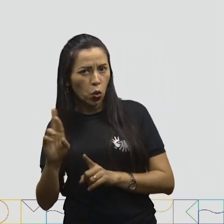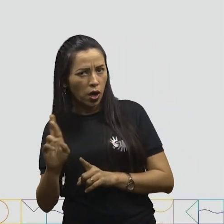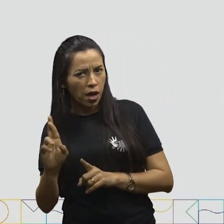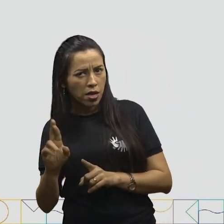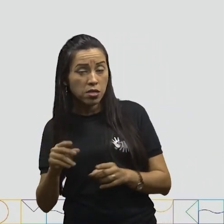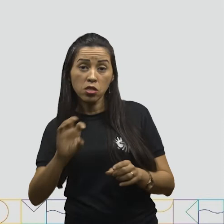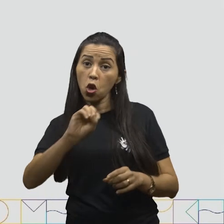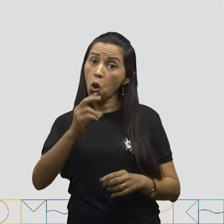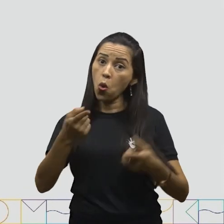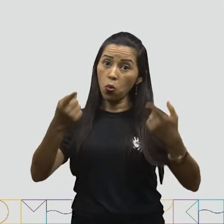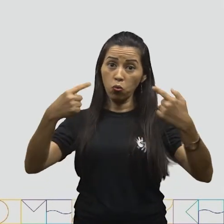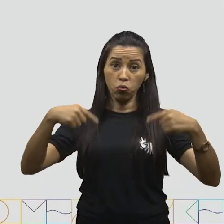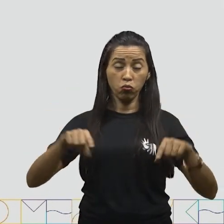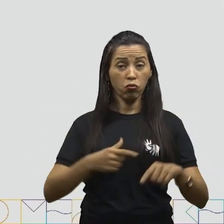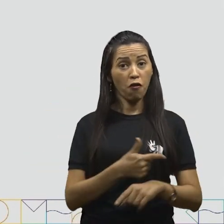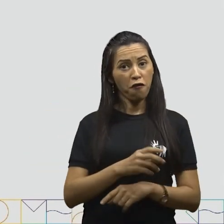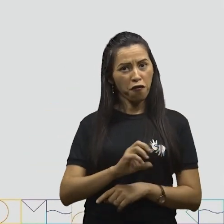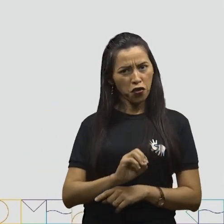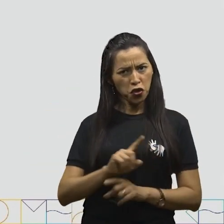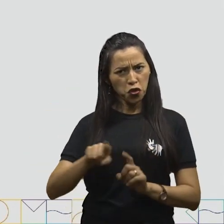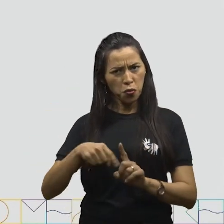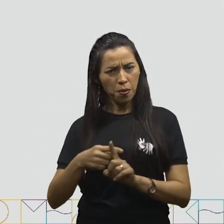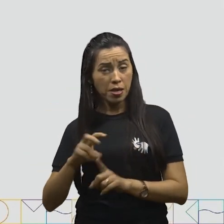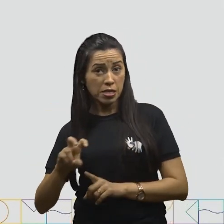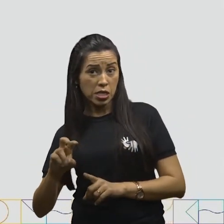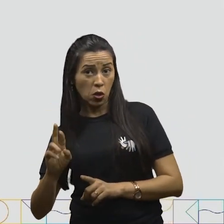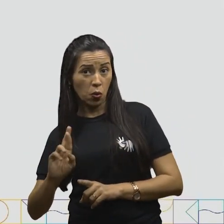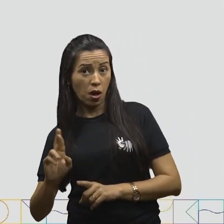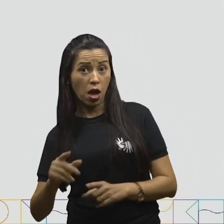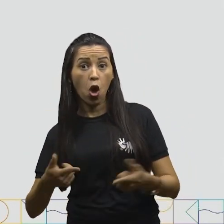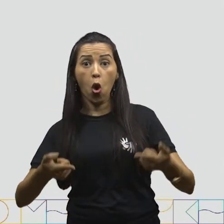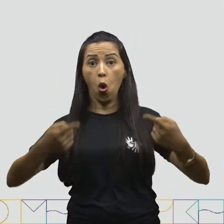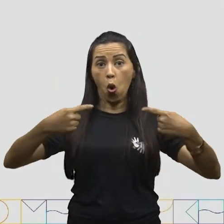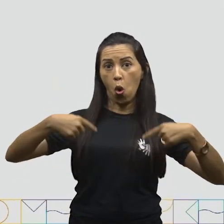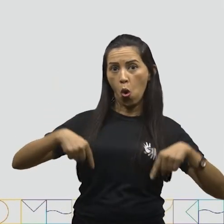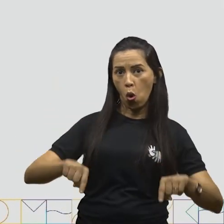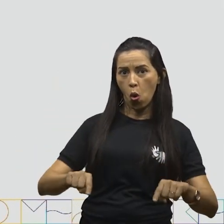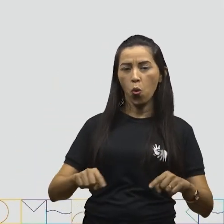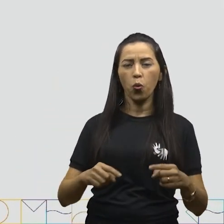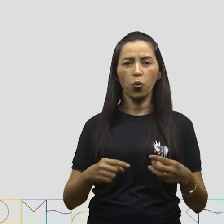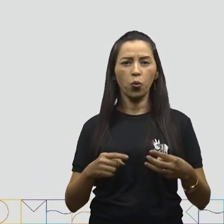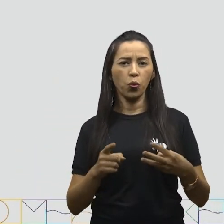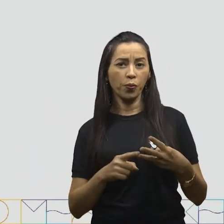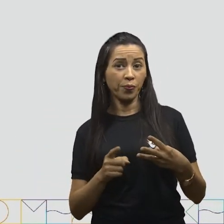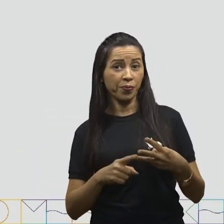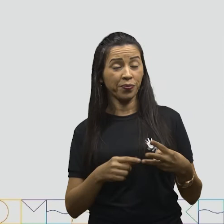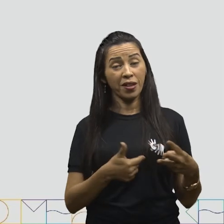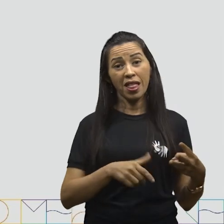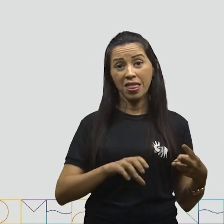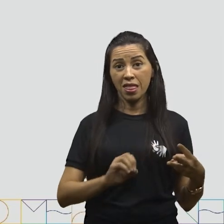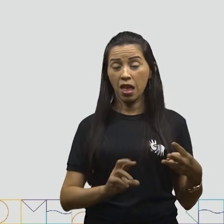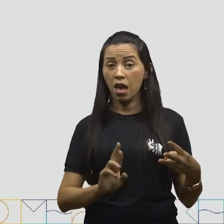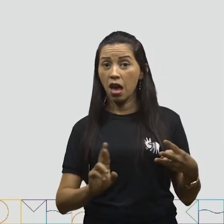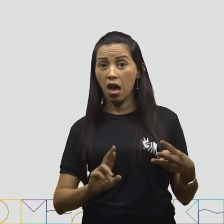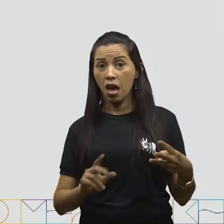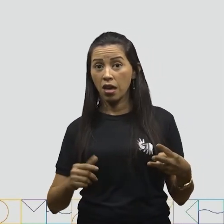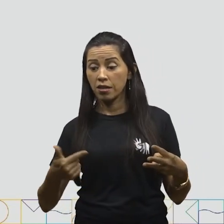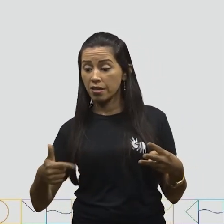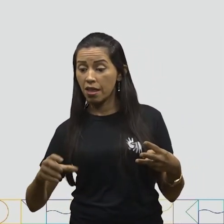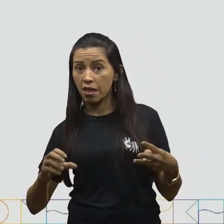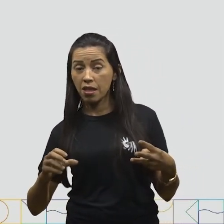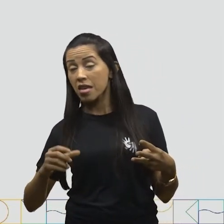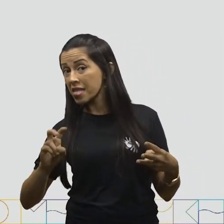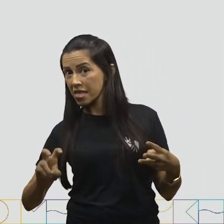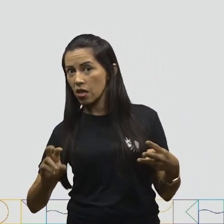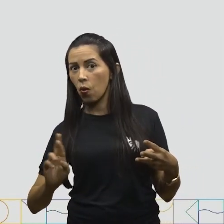cédula de 20 reais e uma de 5 reais. Ou letra C, uma cédula de 10 reais e uma